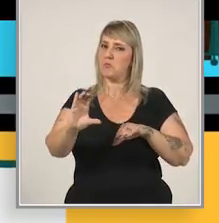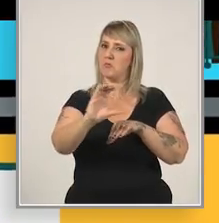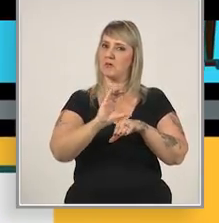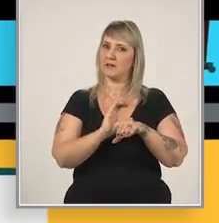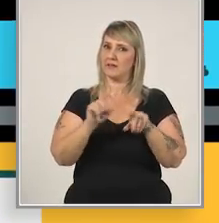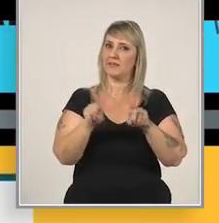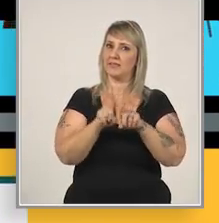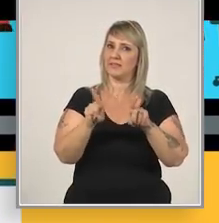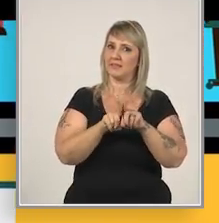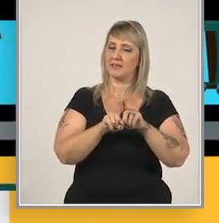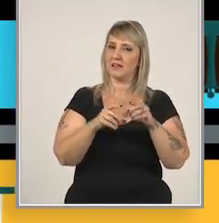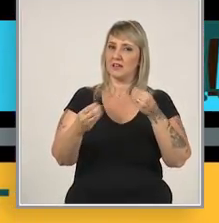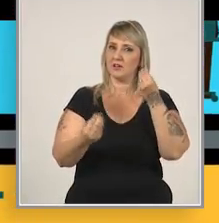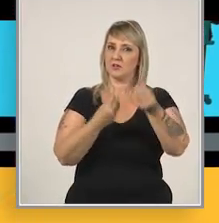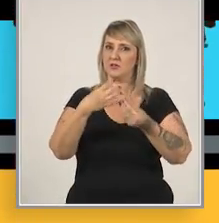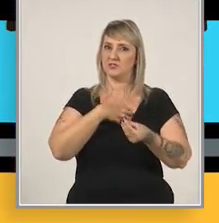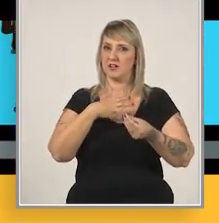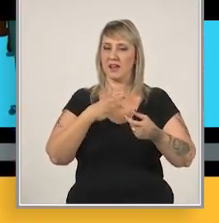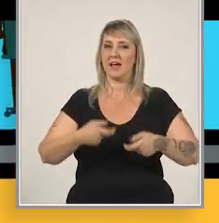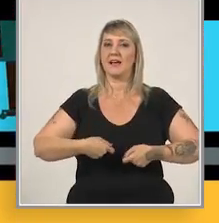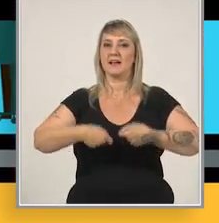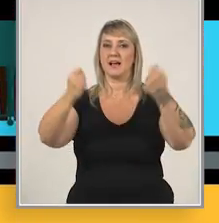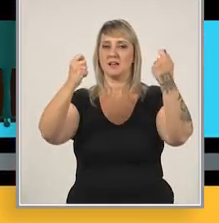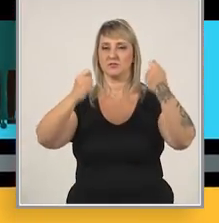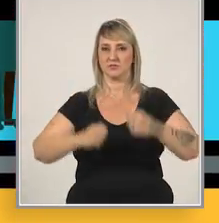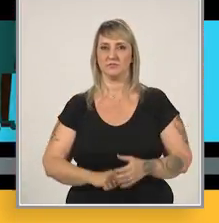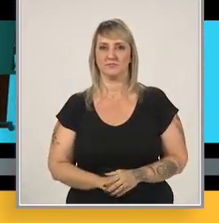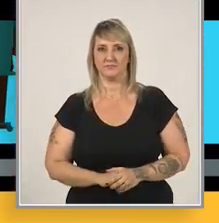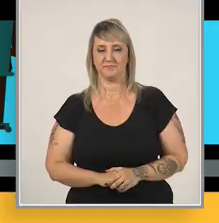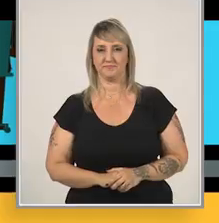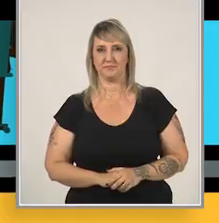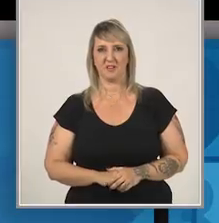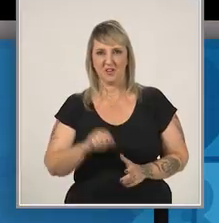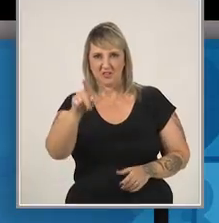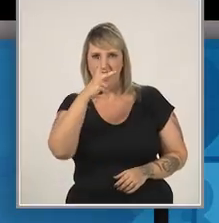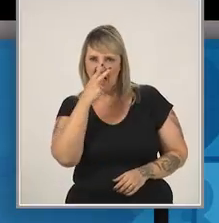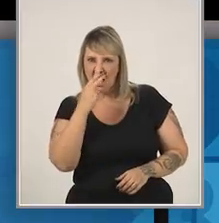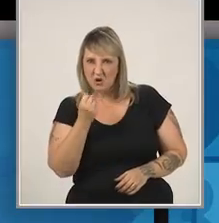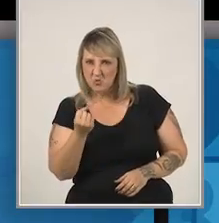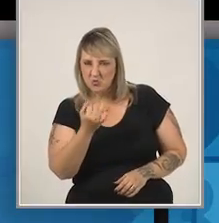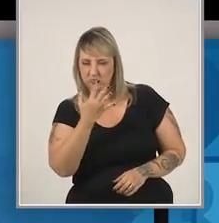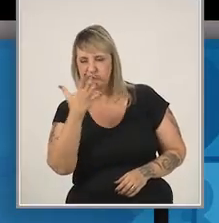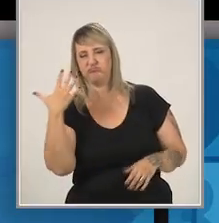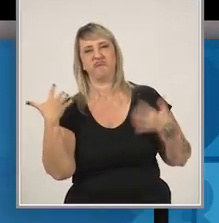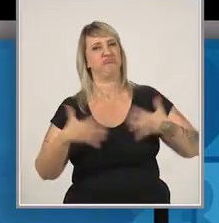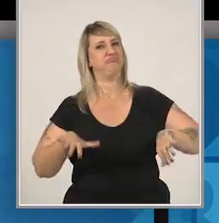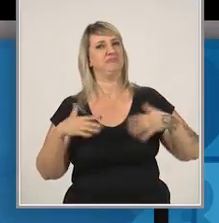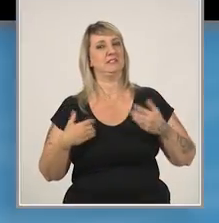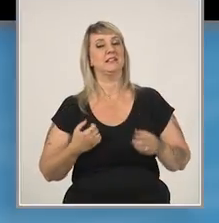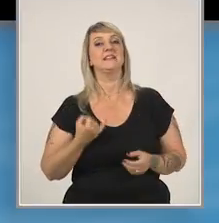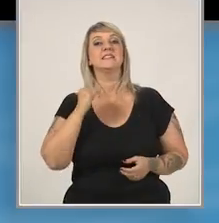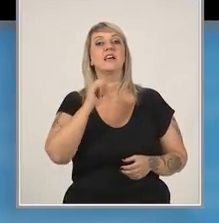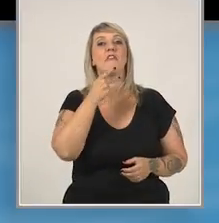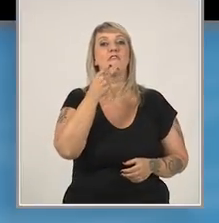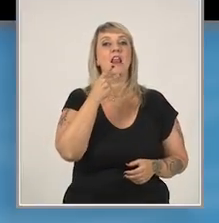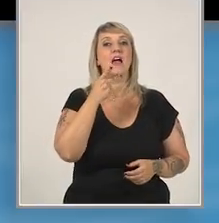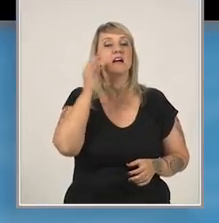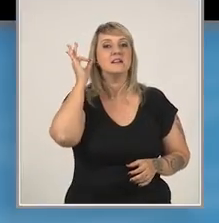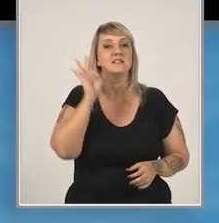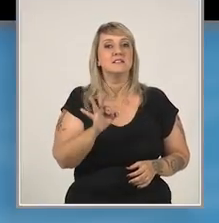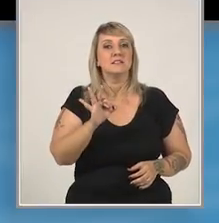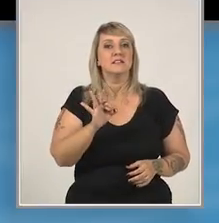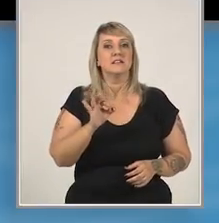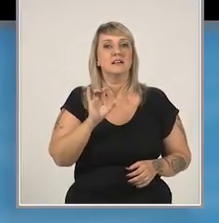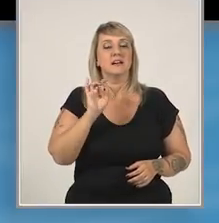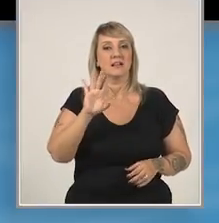investimento, além da forma como seriam gastos. Você achou muita coisa? E se eu disser que o